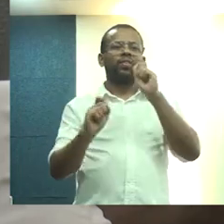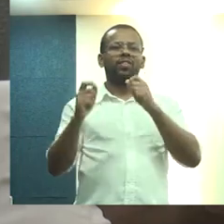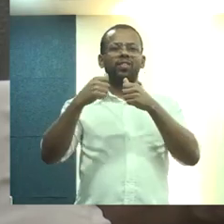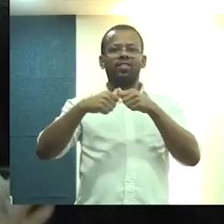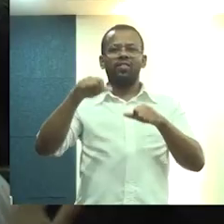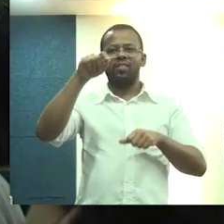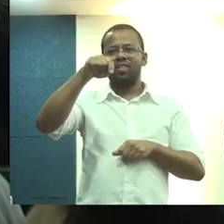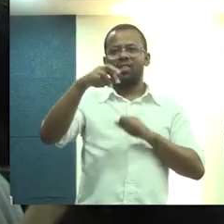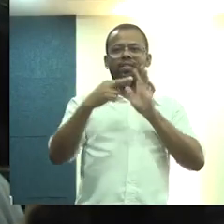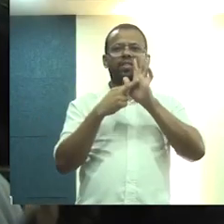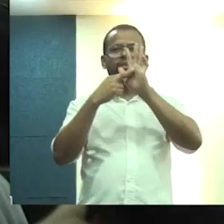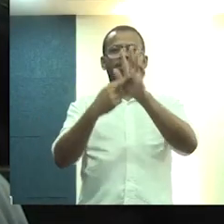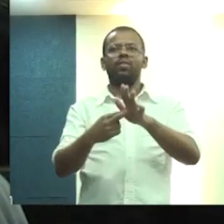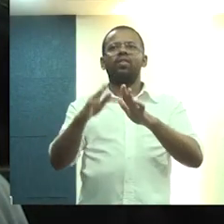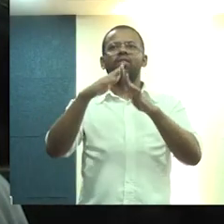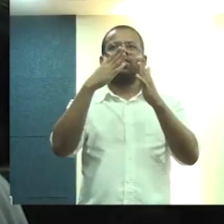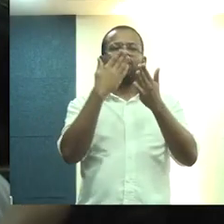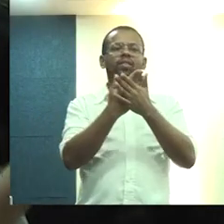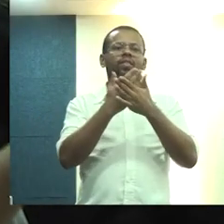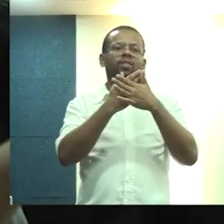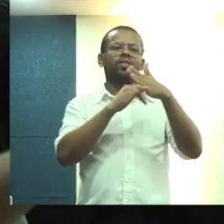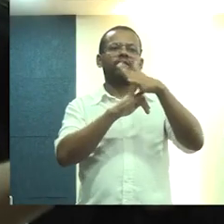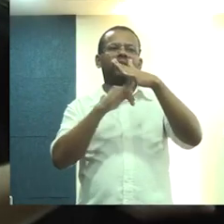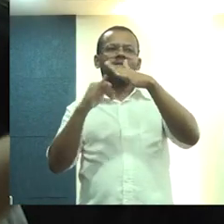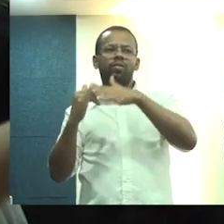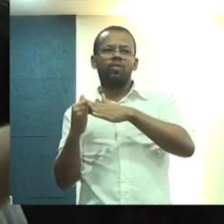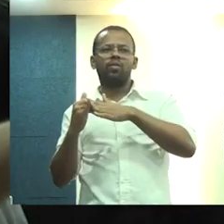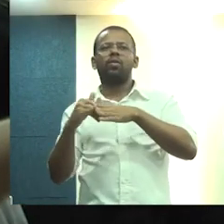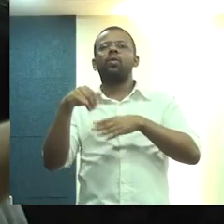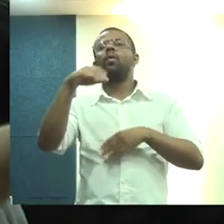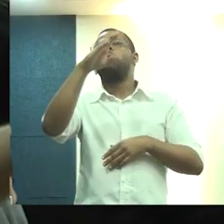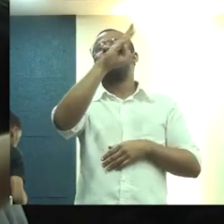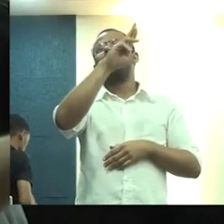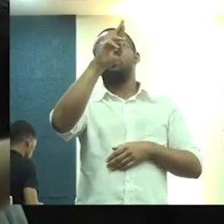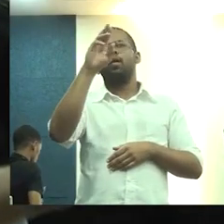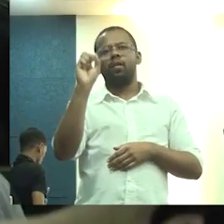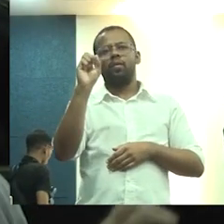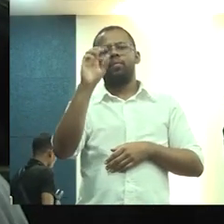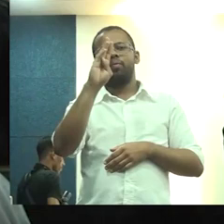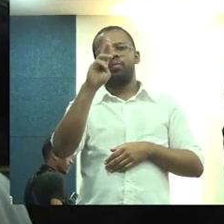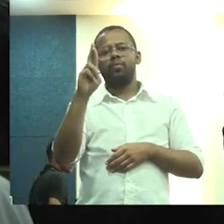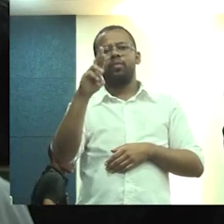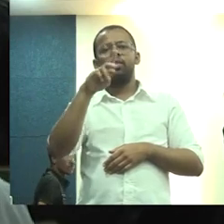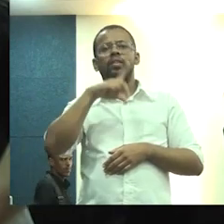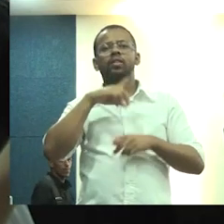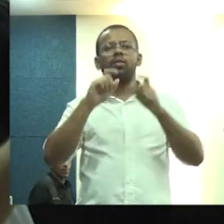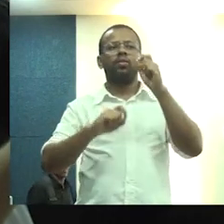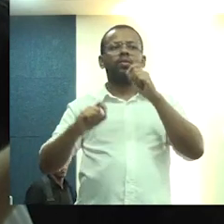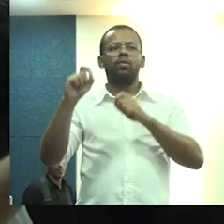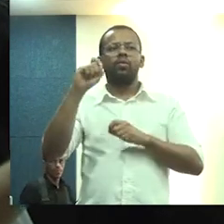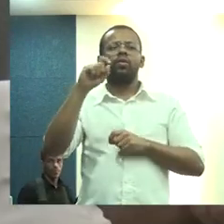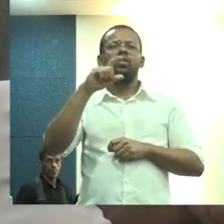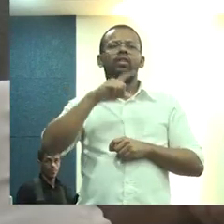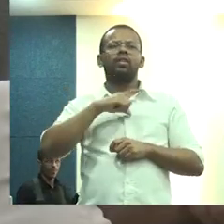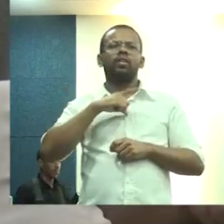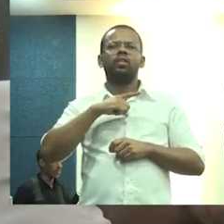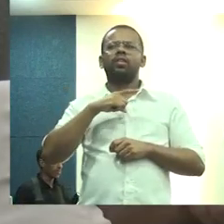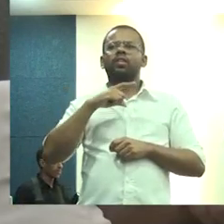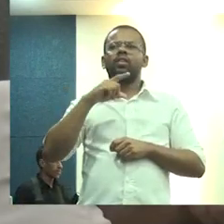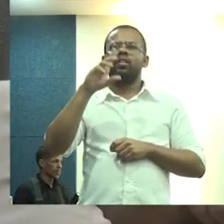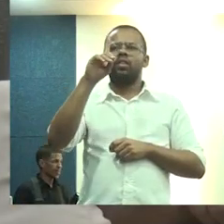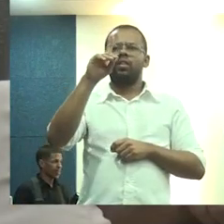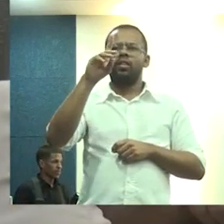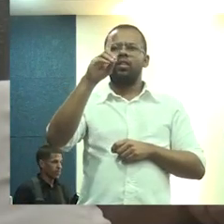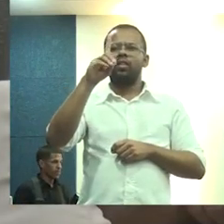aqui representando o Colégio de Entidades Nacionais do CalBR, que tem no seu bojo a Asbeia,